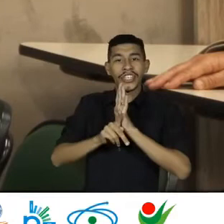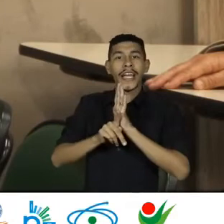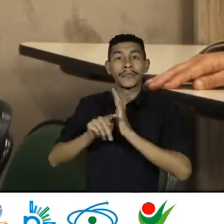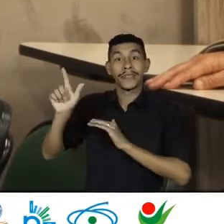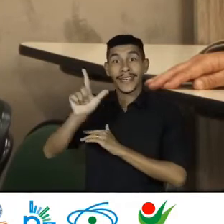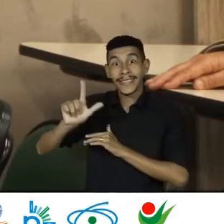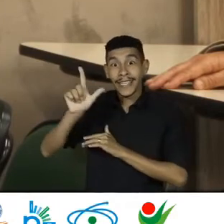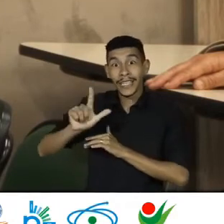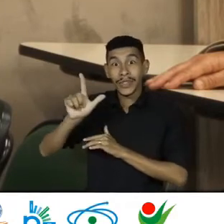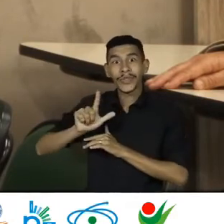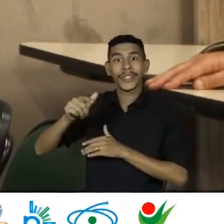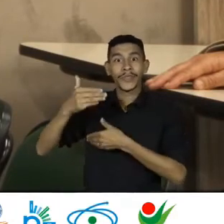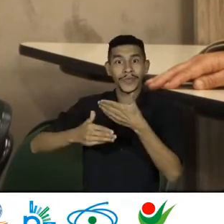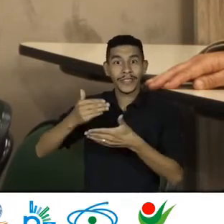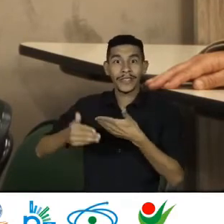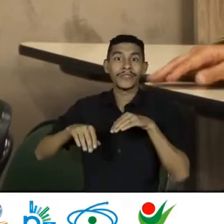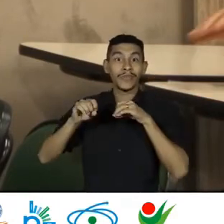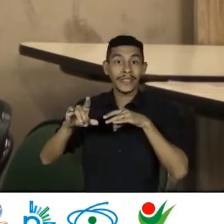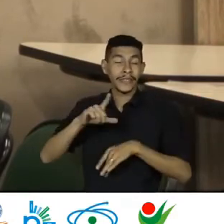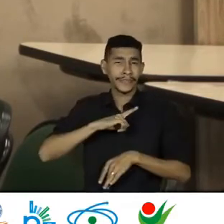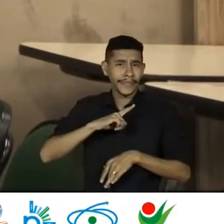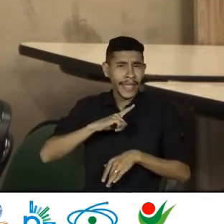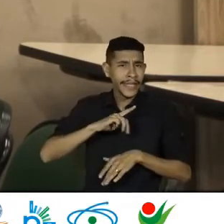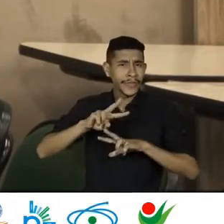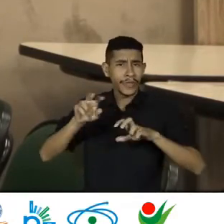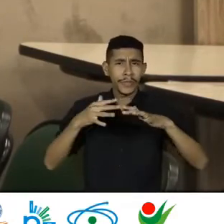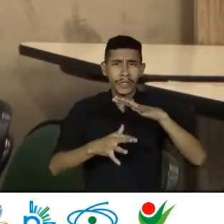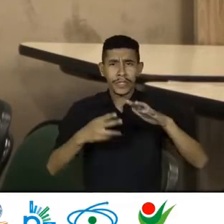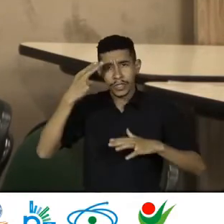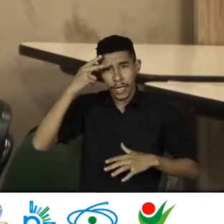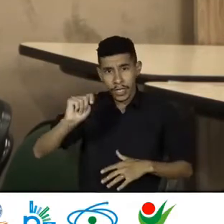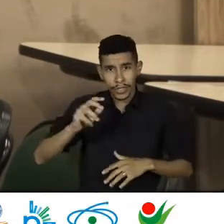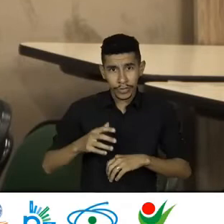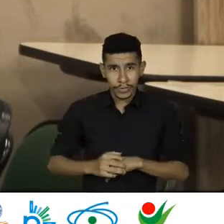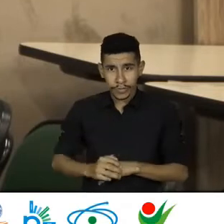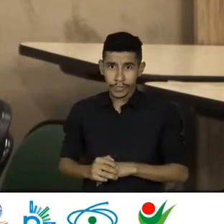De um fortalecimento De imigrantes Haitianos